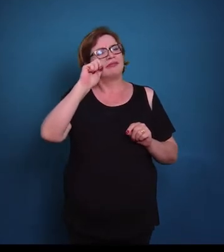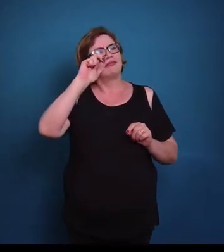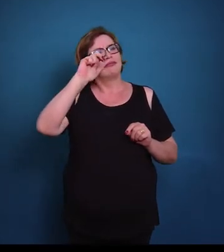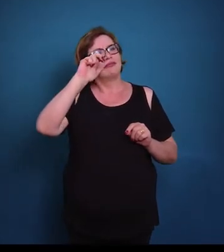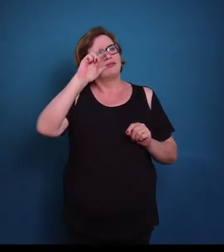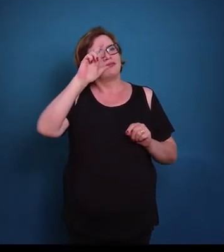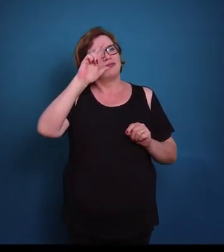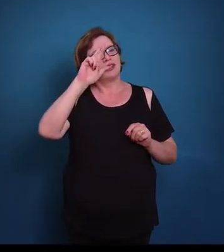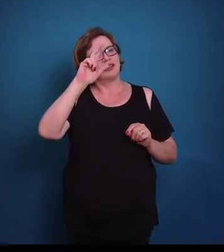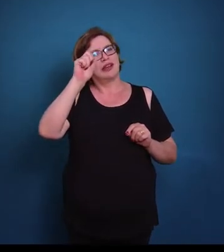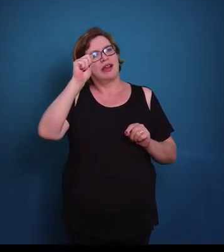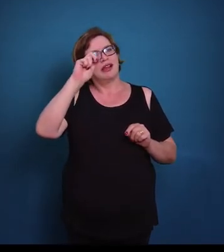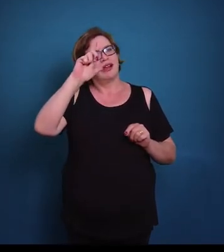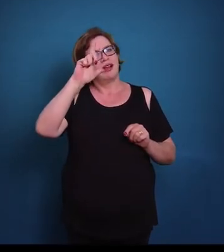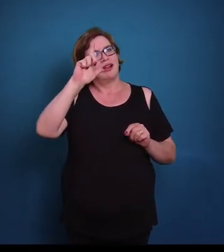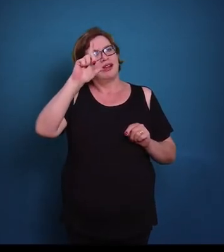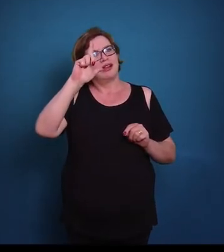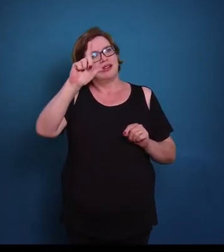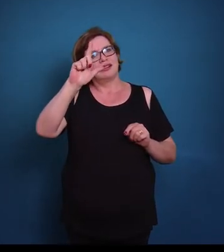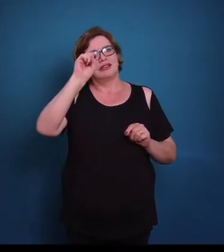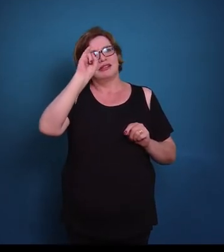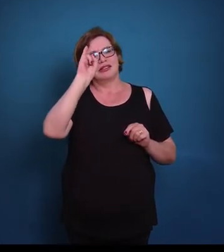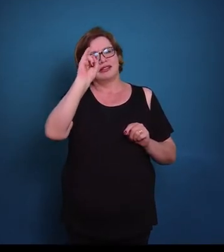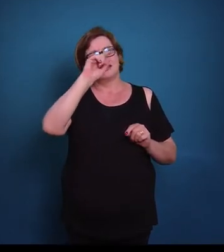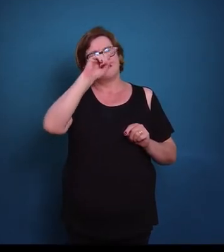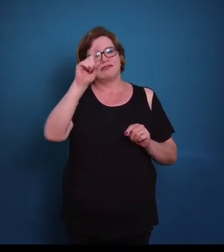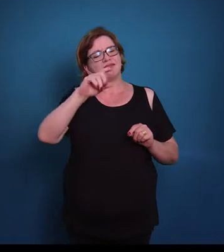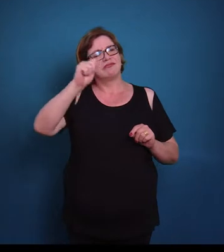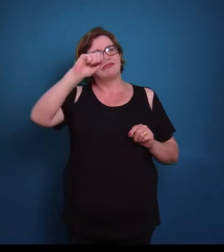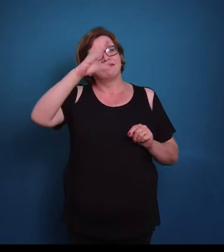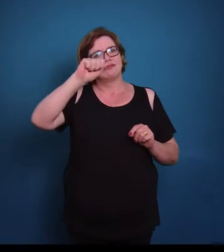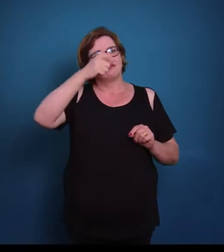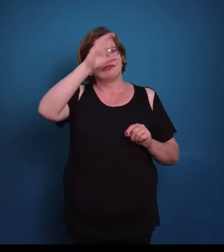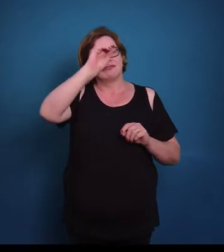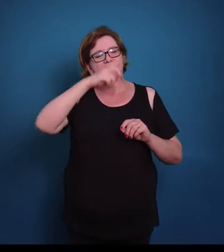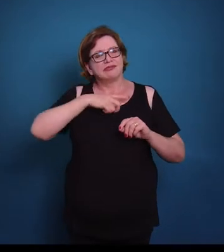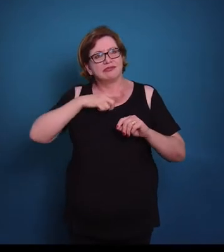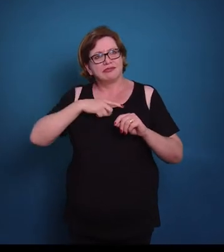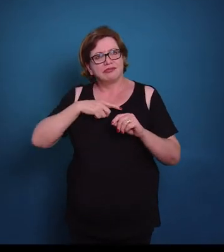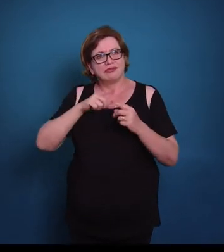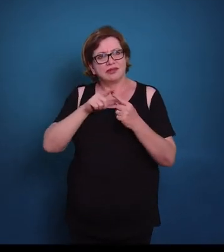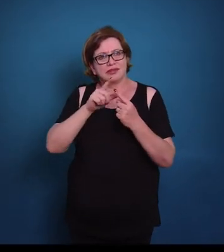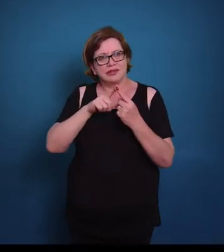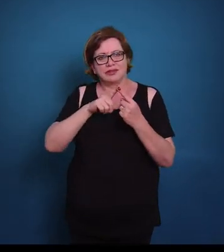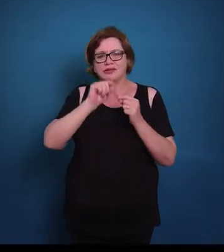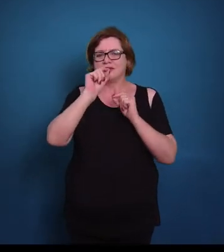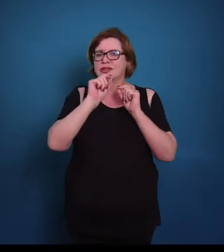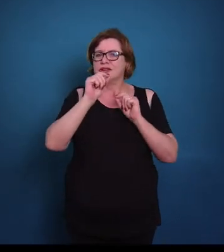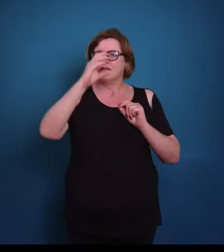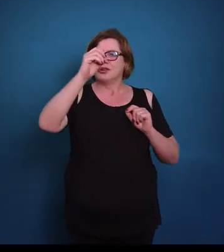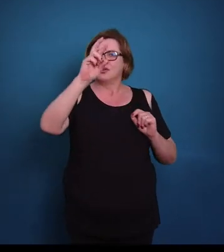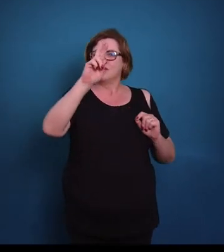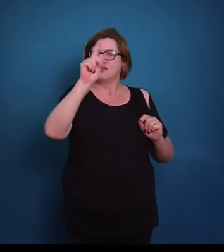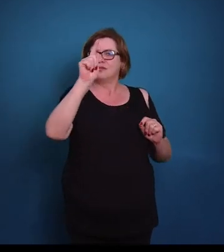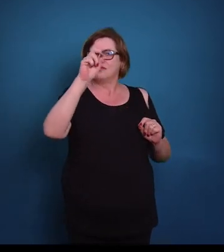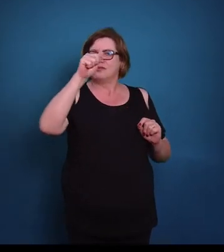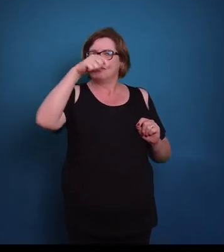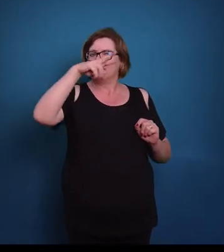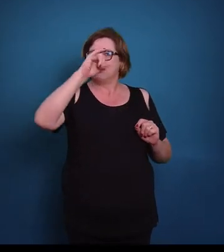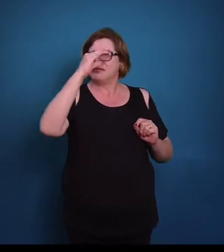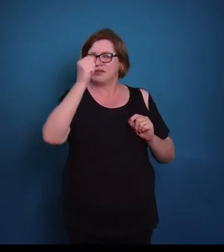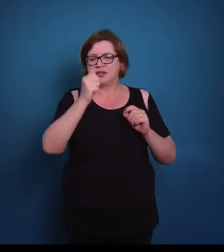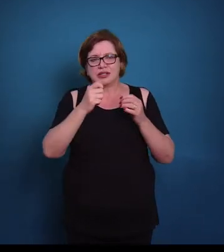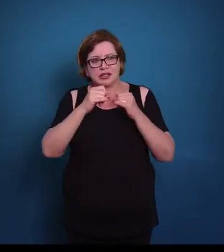mineralizada. Então a matriz óssea aqui ela vai ser formada por duas partes. Nós temos a parte orgânica que é formada por fibras de